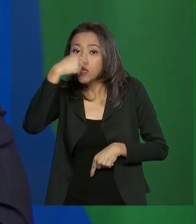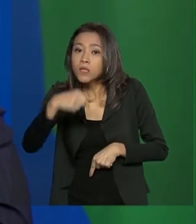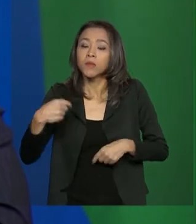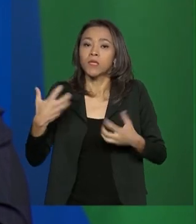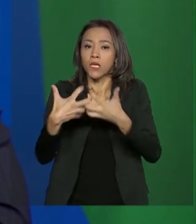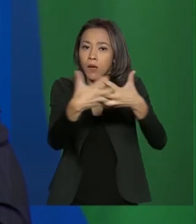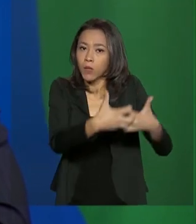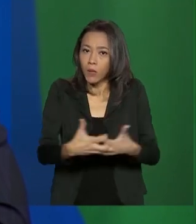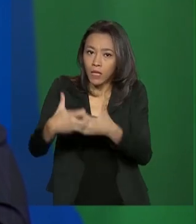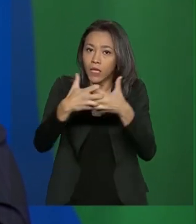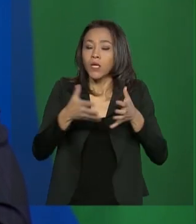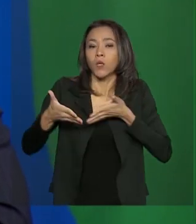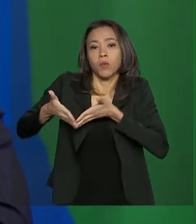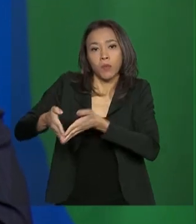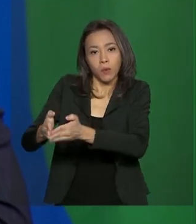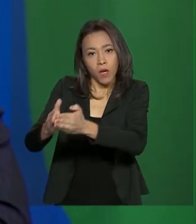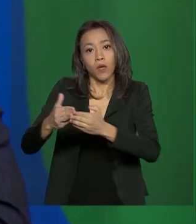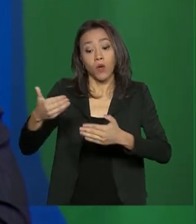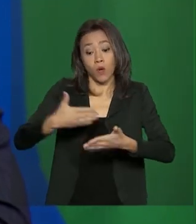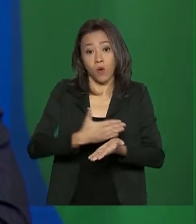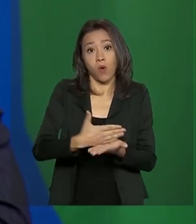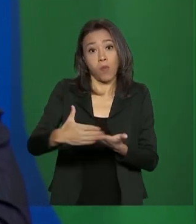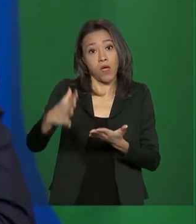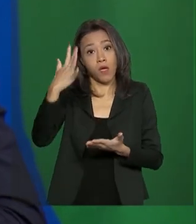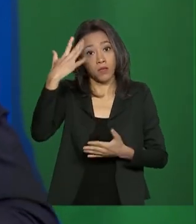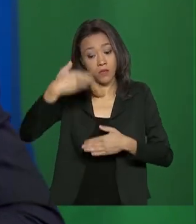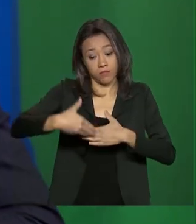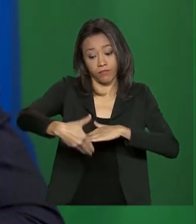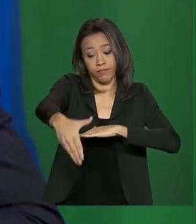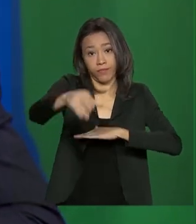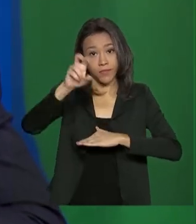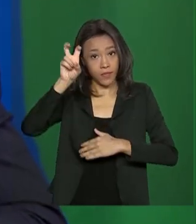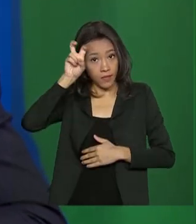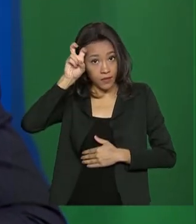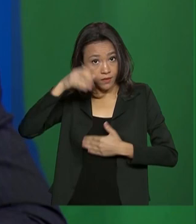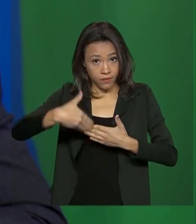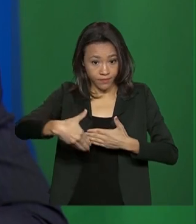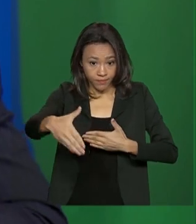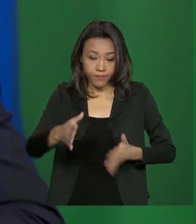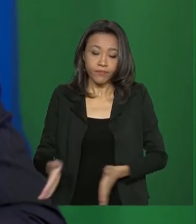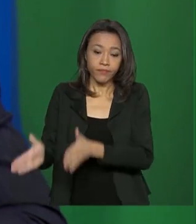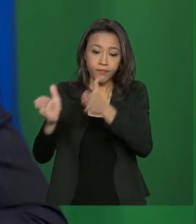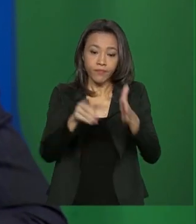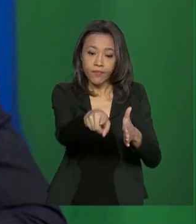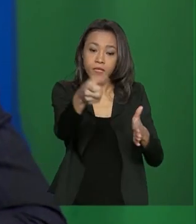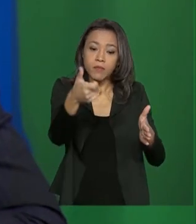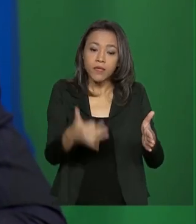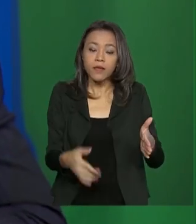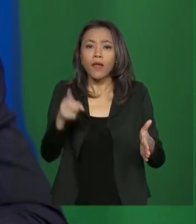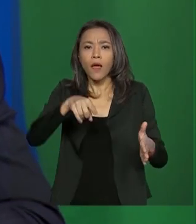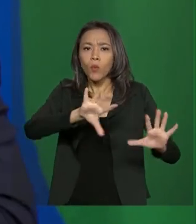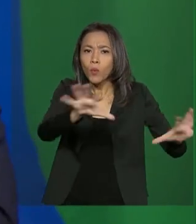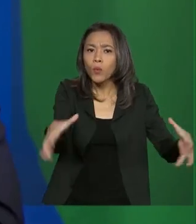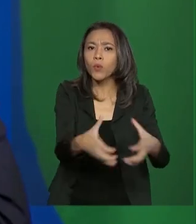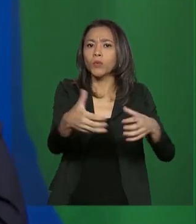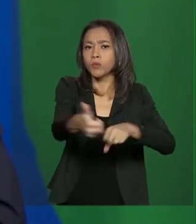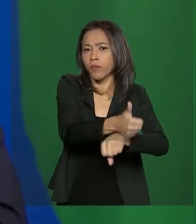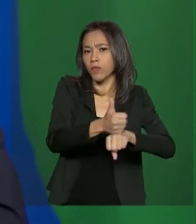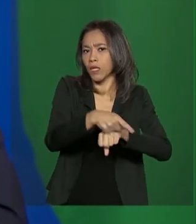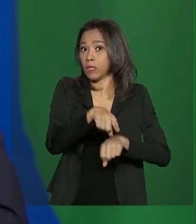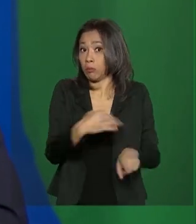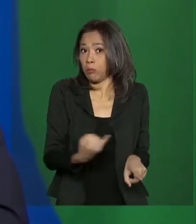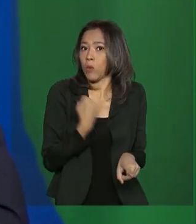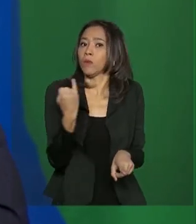começa nesta quinta-feira. É uma categoria importante para nós, que tem trabalhado, tem dado a sua parcela de contribuição e foi